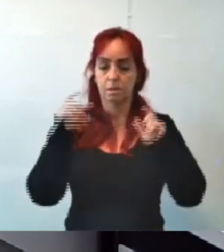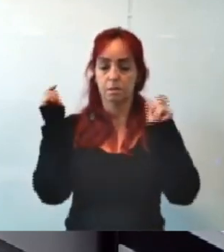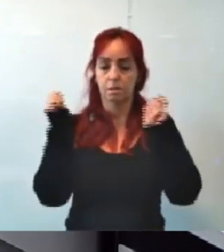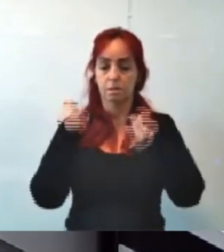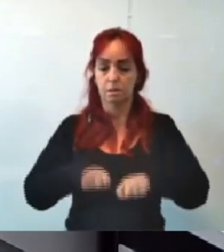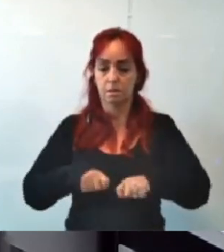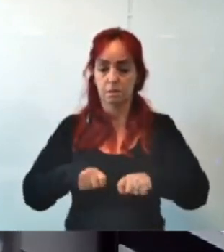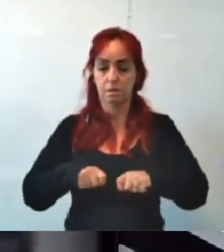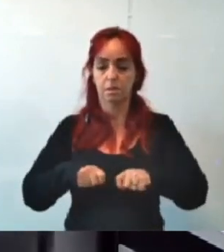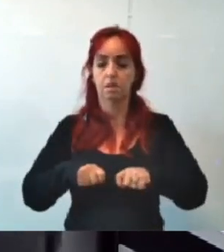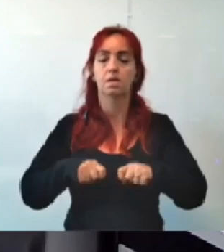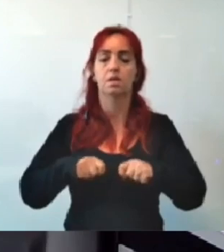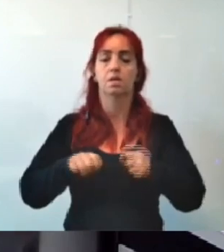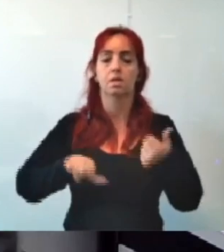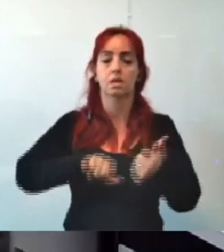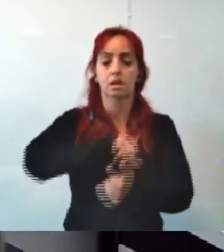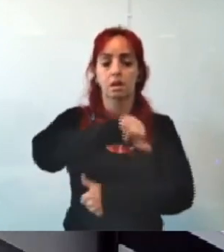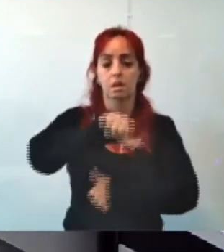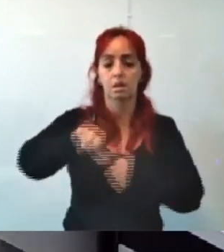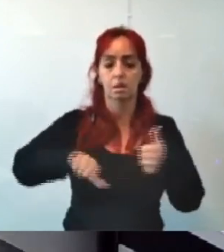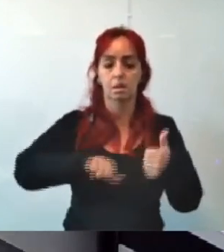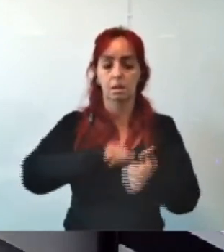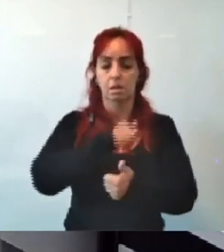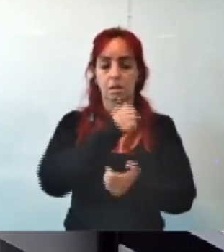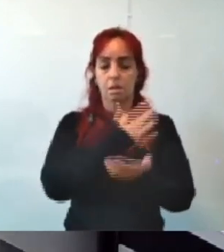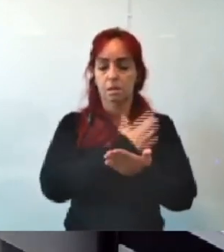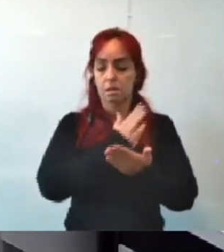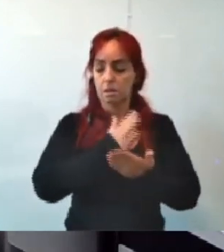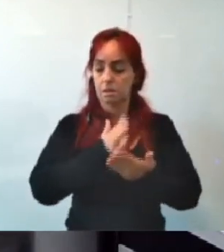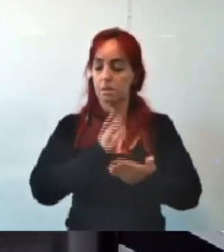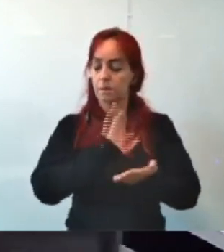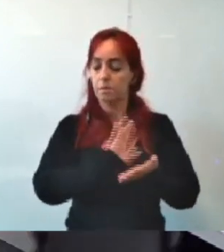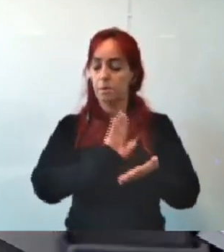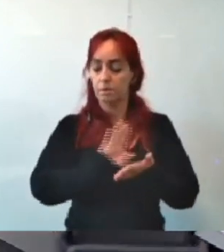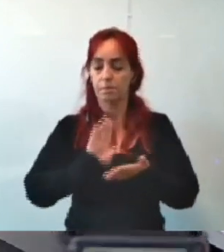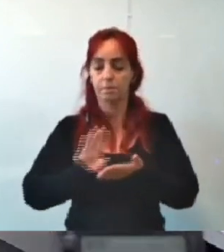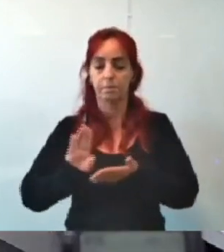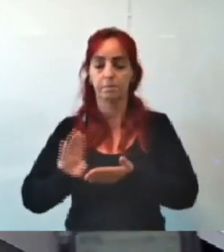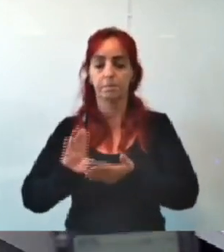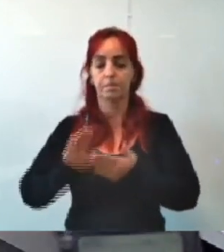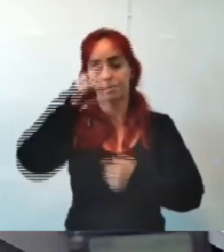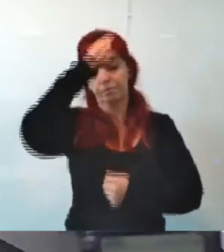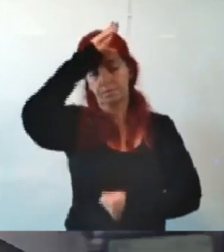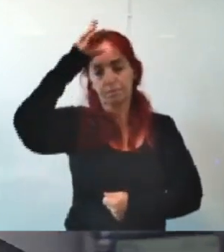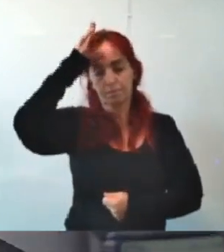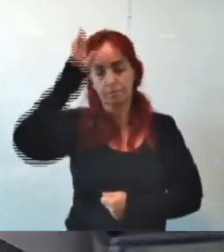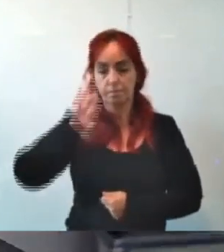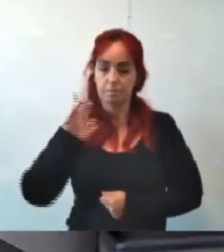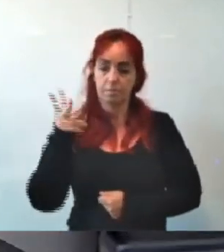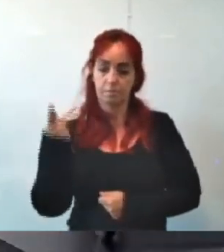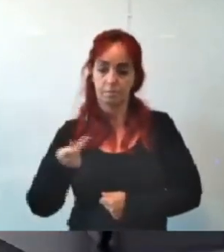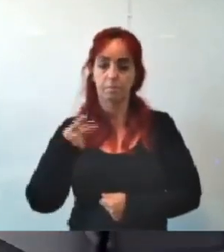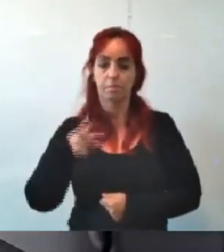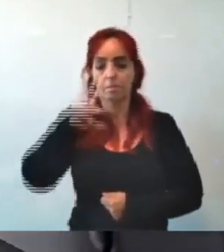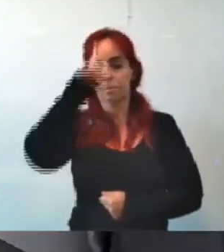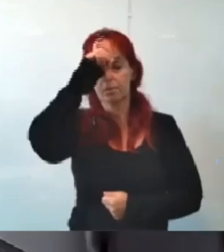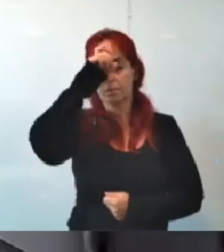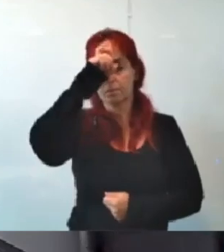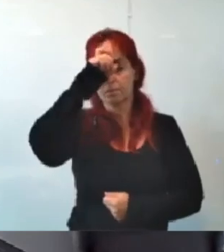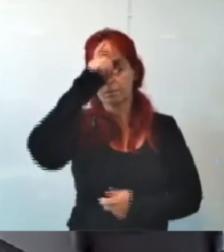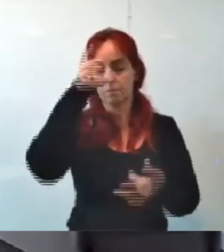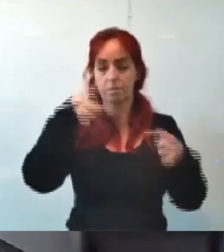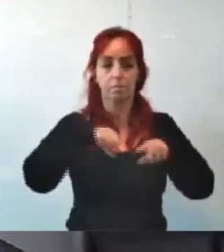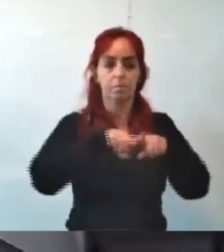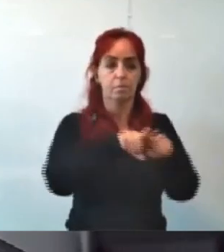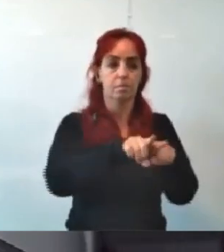destinação de parte dos recursos remanescentes da Câmara Municipal do Belo Horizonte aos hospitais parceiros do